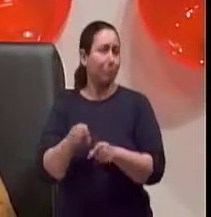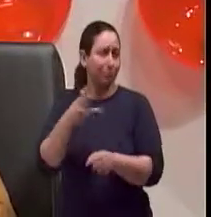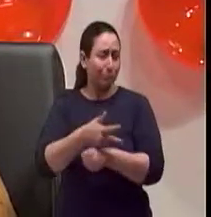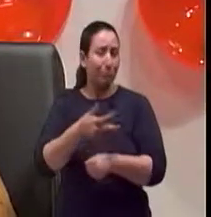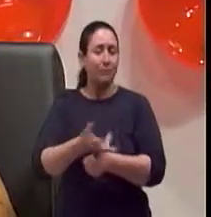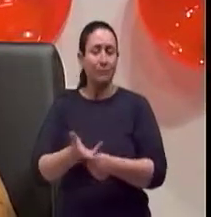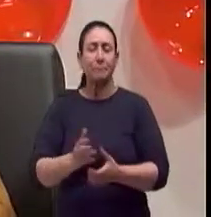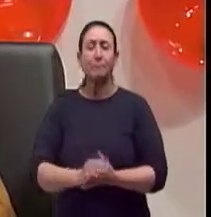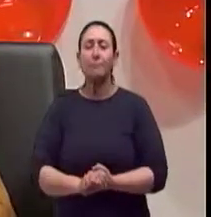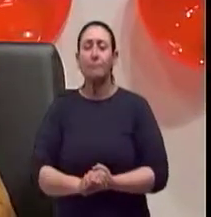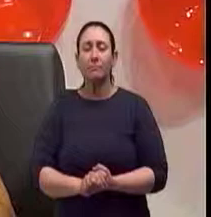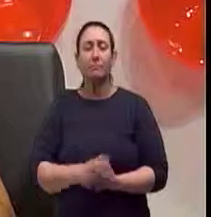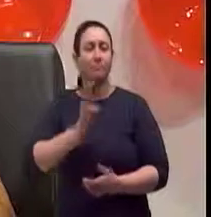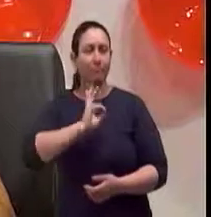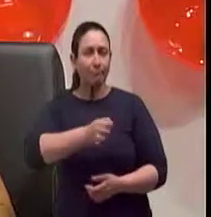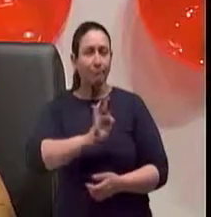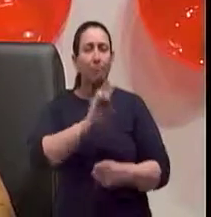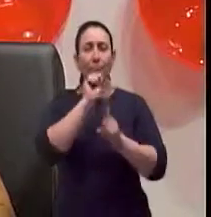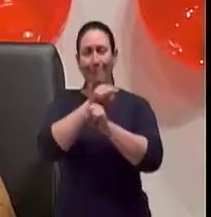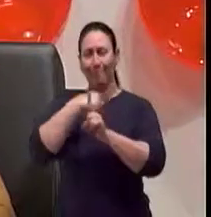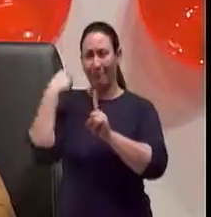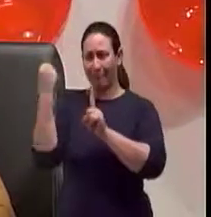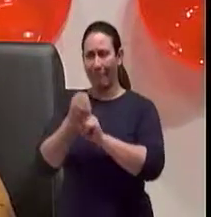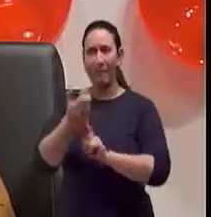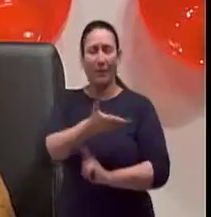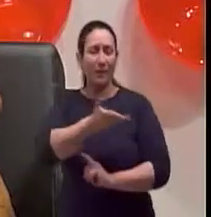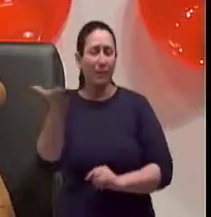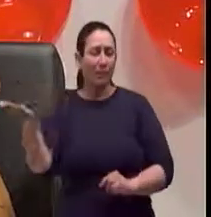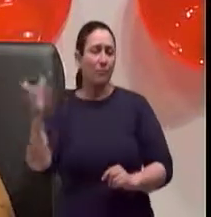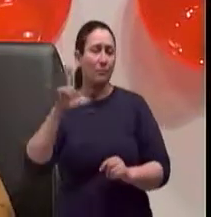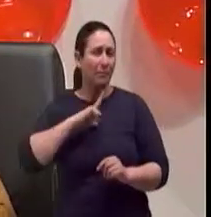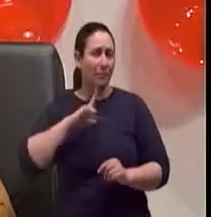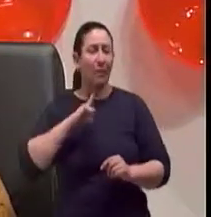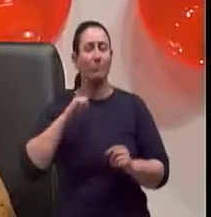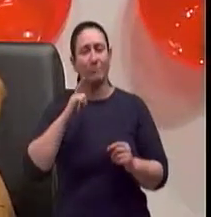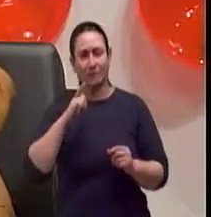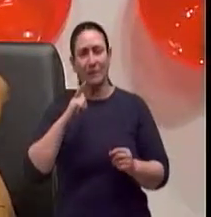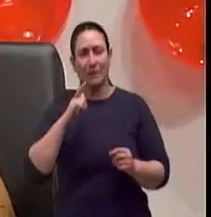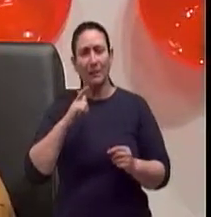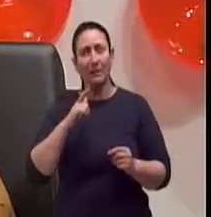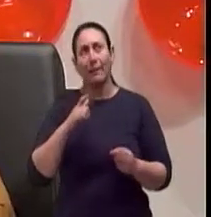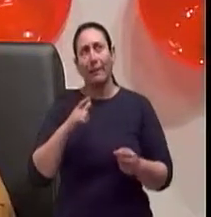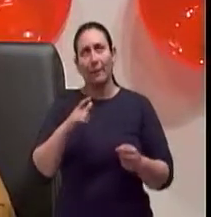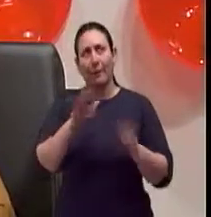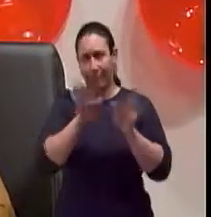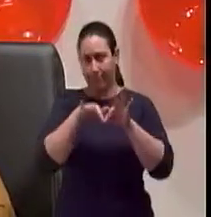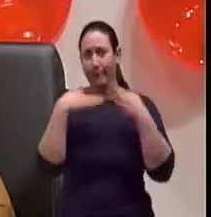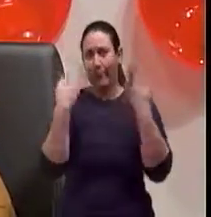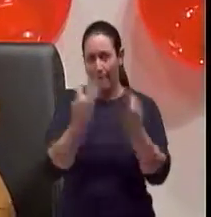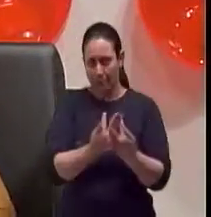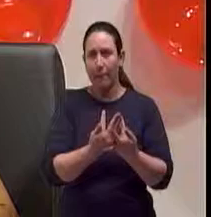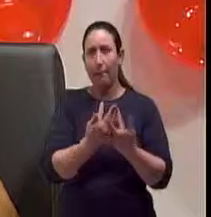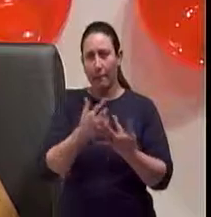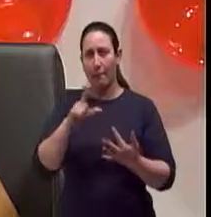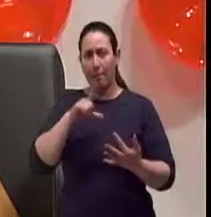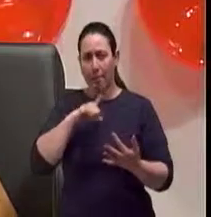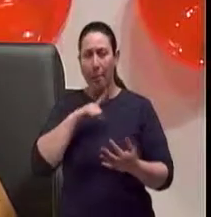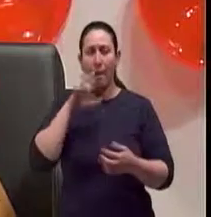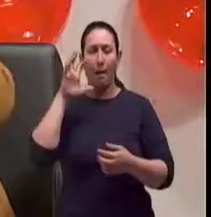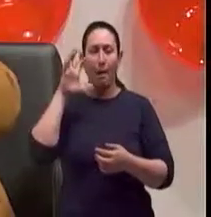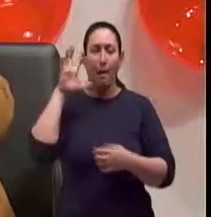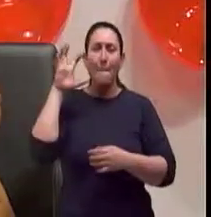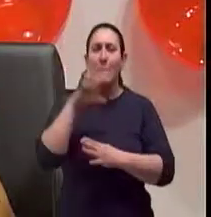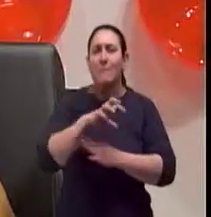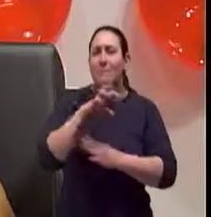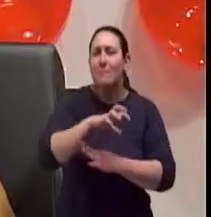levando também, porque a gente está correndo cada vez mais, né, as famílias são pressionadas a trabalharem,